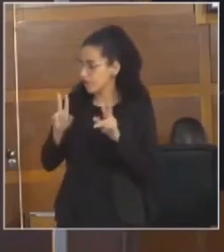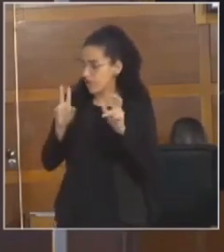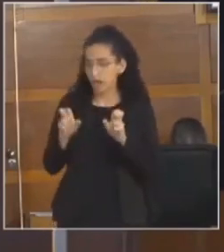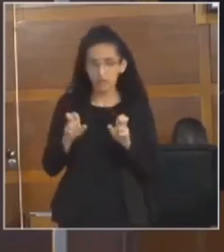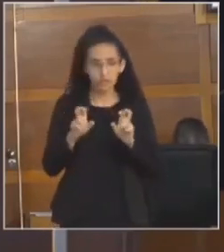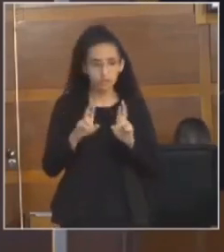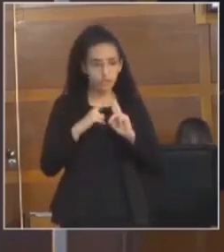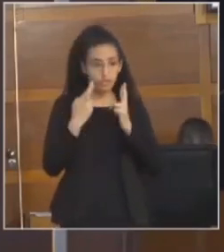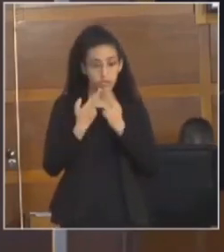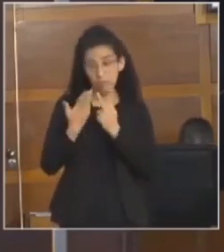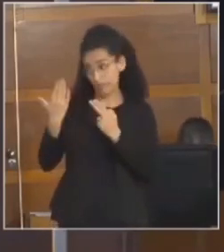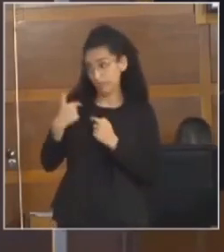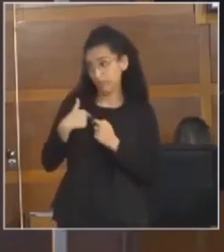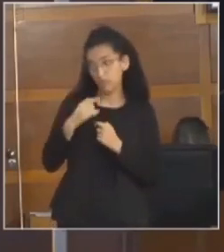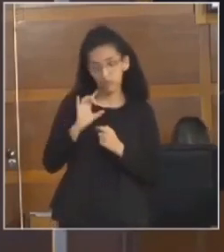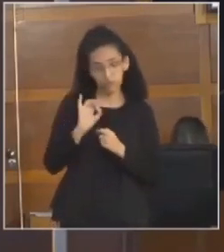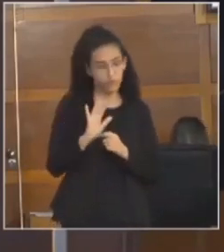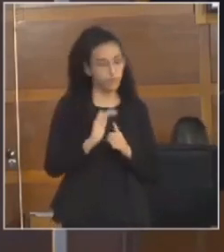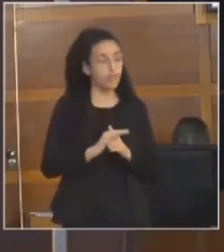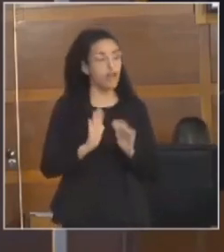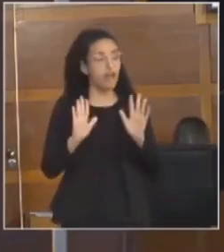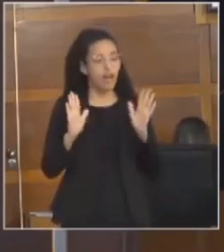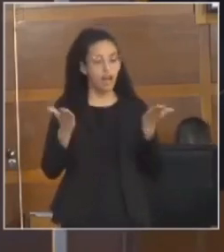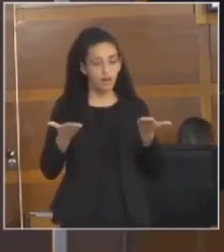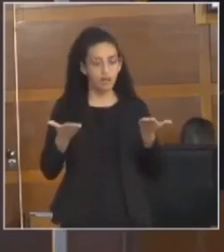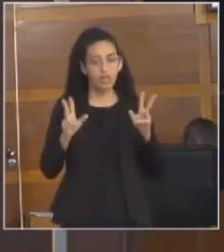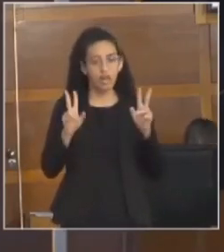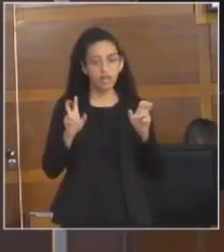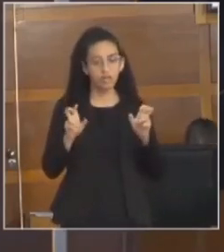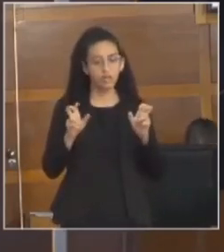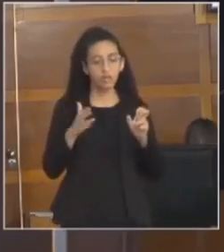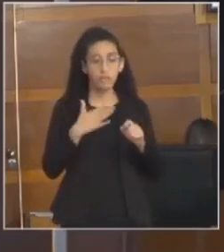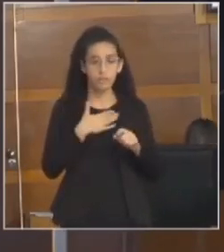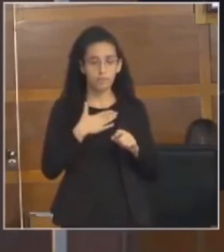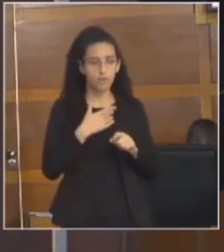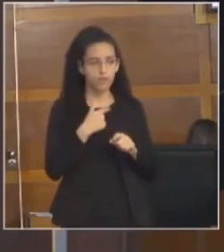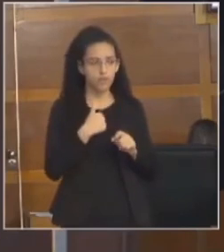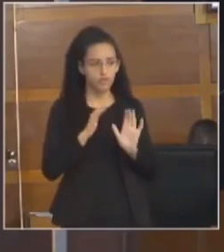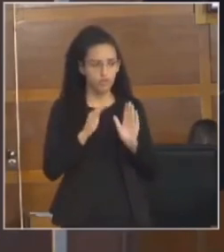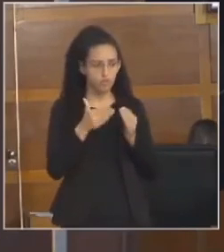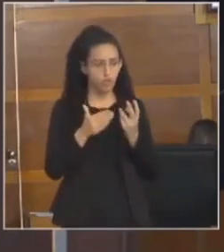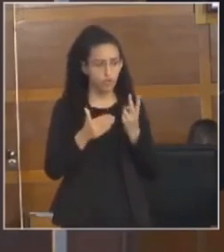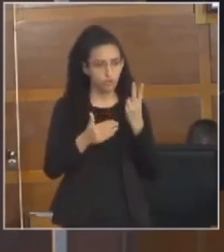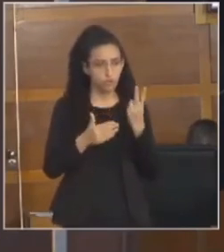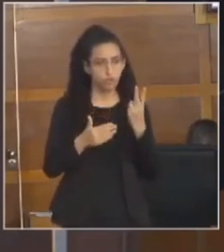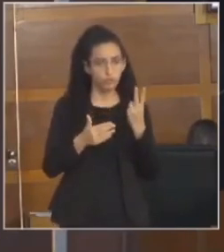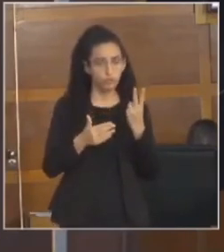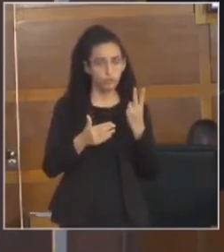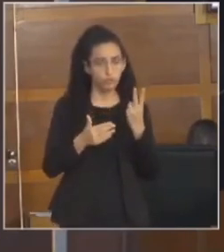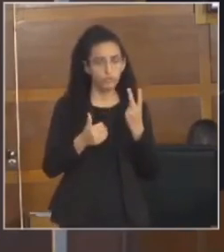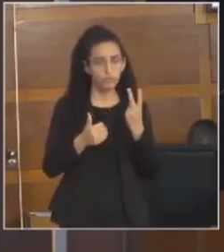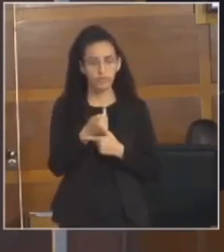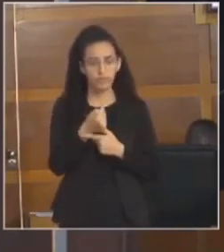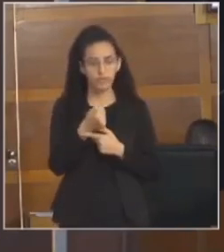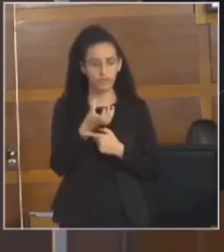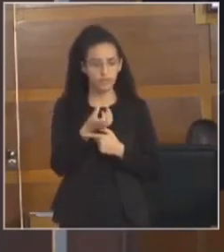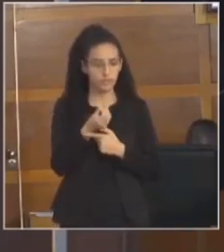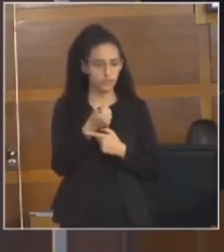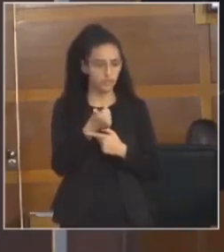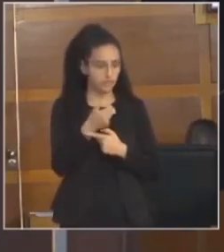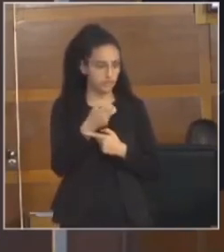última sessão, era isso que eu queria pontuar. E agora, sobre minhas indicações, eu queria dar ênfase para apenas duas, que é a 7